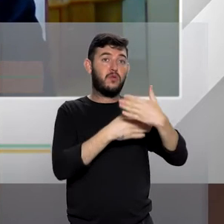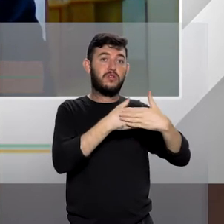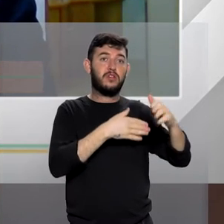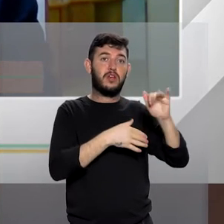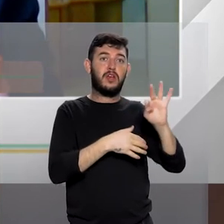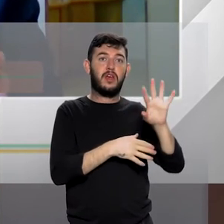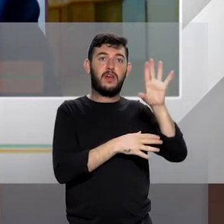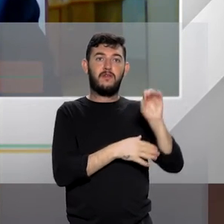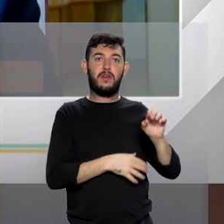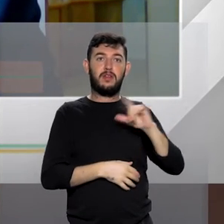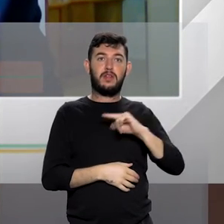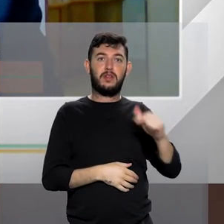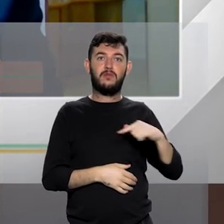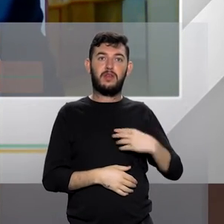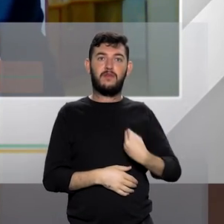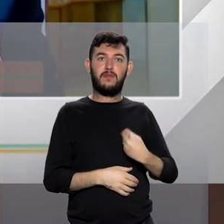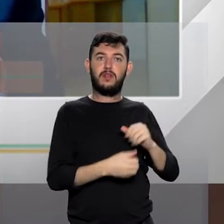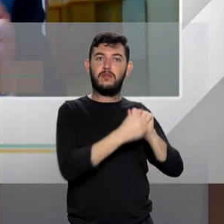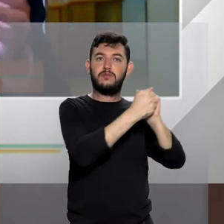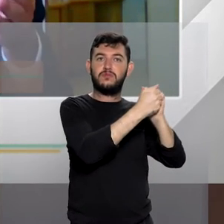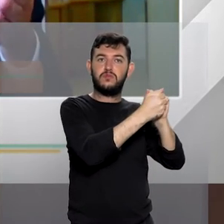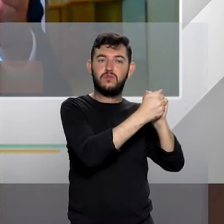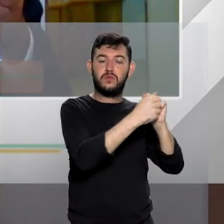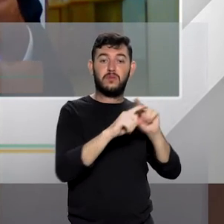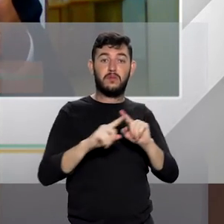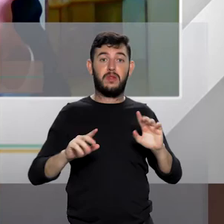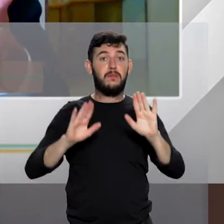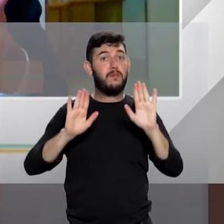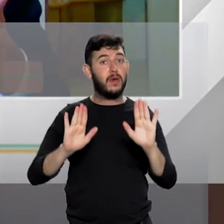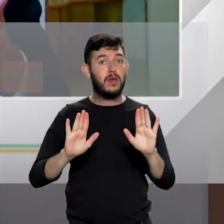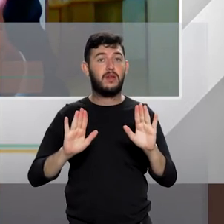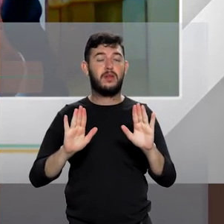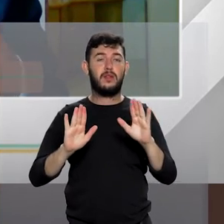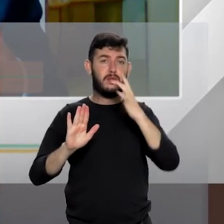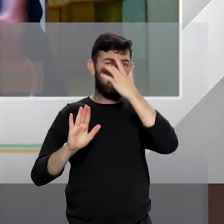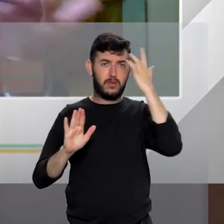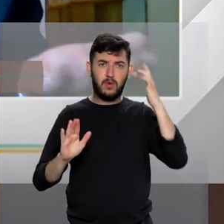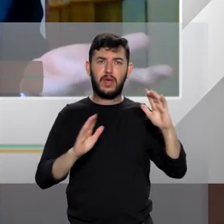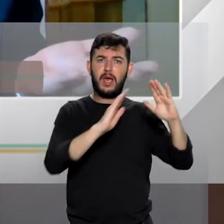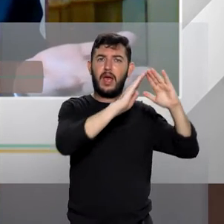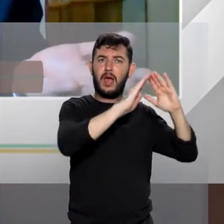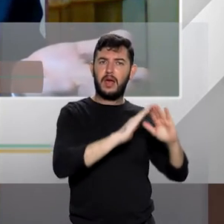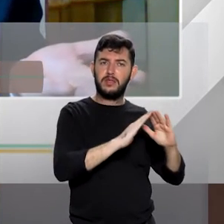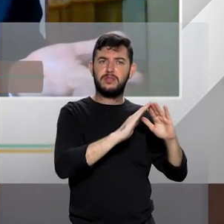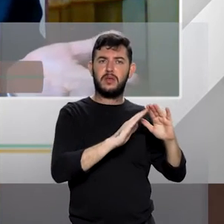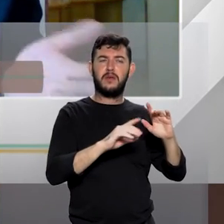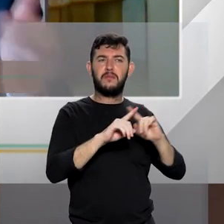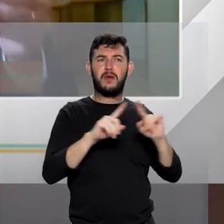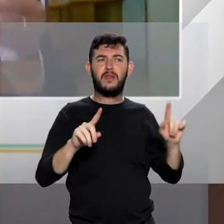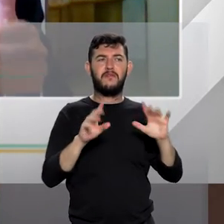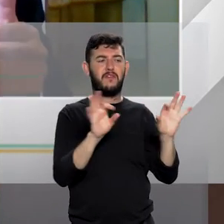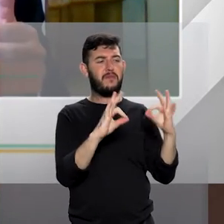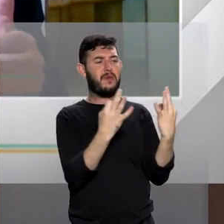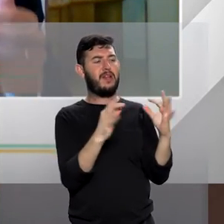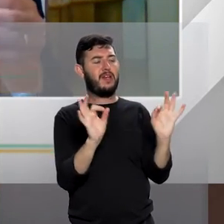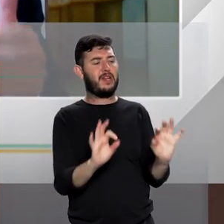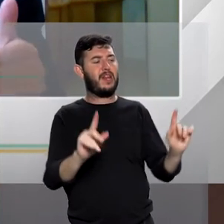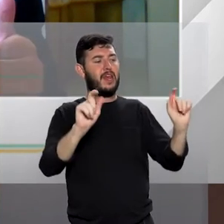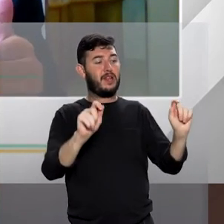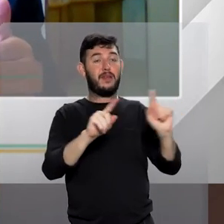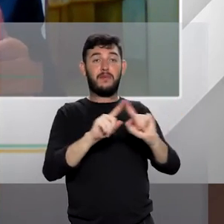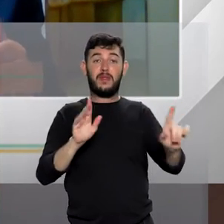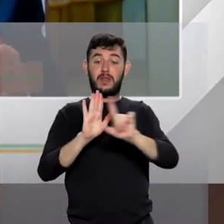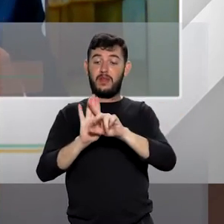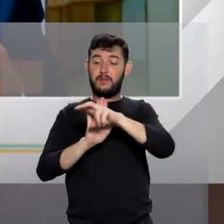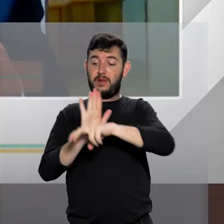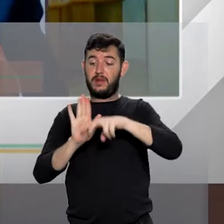havido coabitação. Então, no âmbito das relações domésticas, essas pessoas moram na mesma casa, mesmo que não façam parte da mesma família, pela lei Maria da Penha,